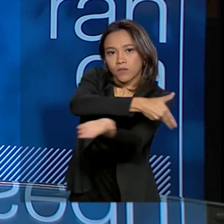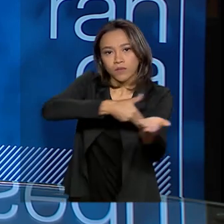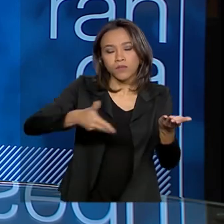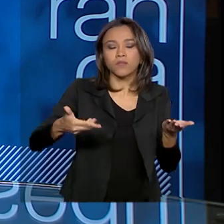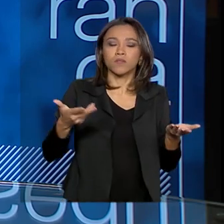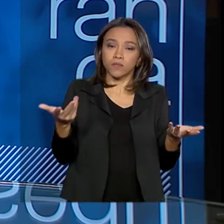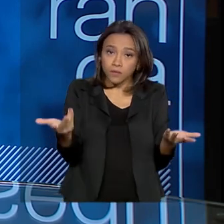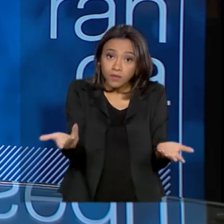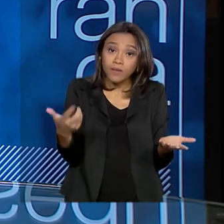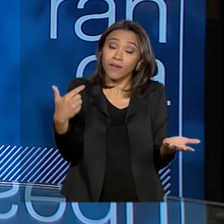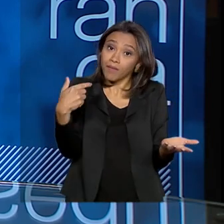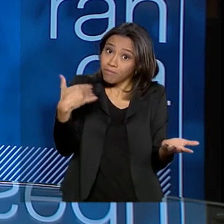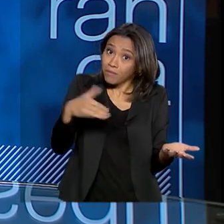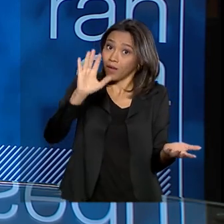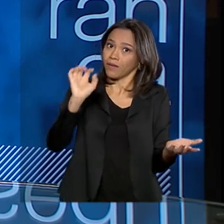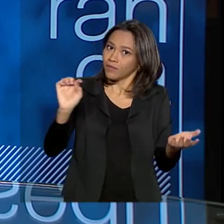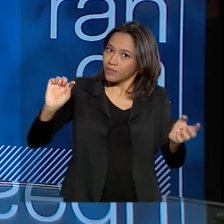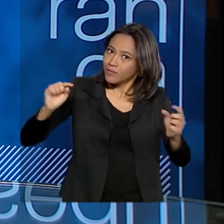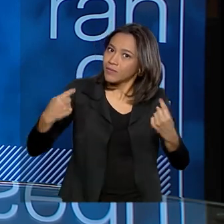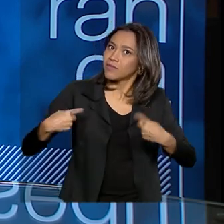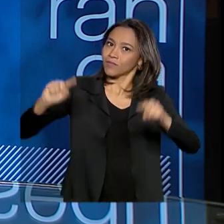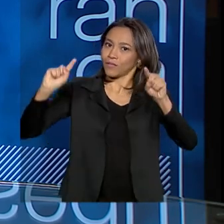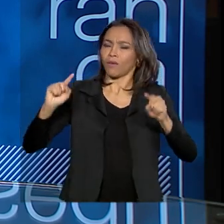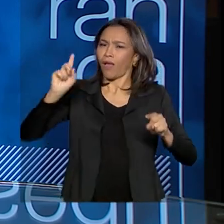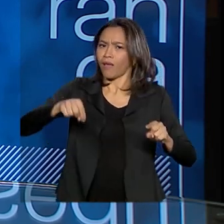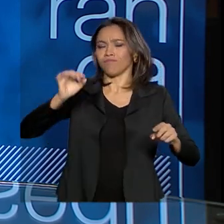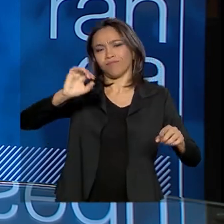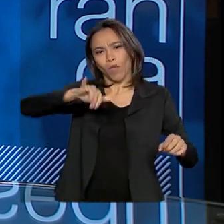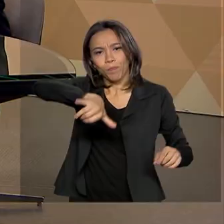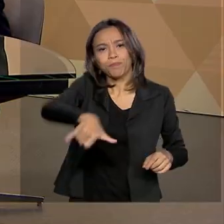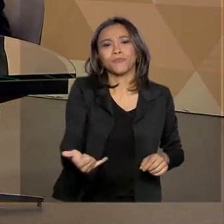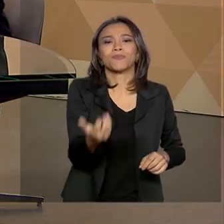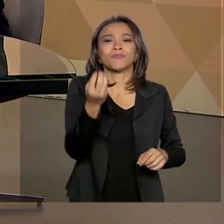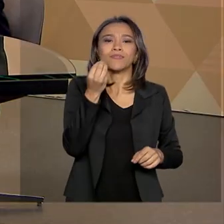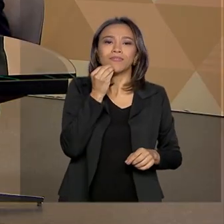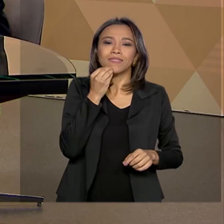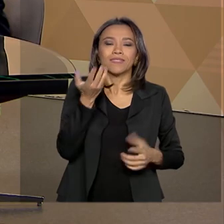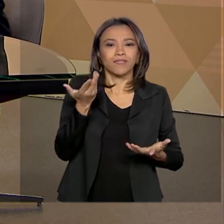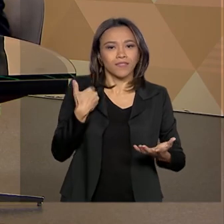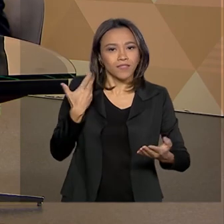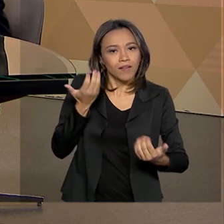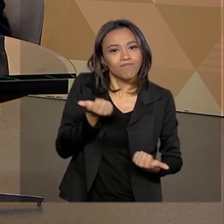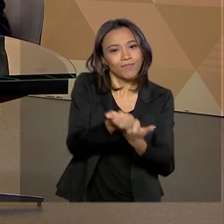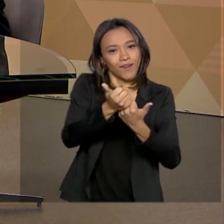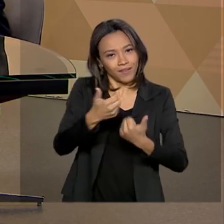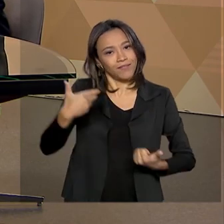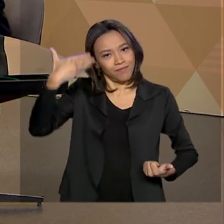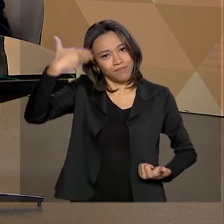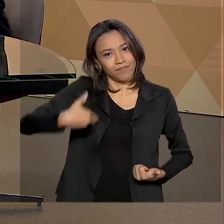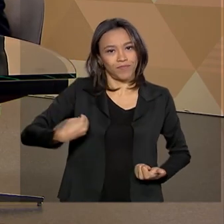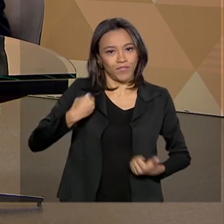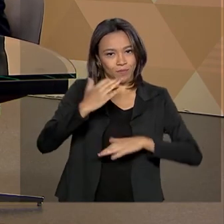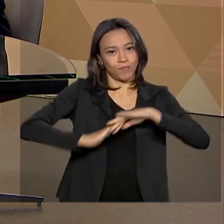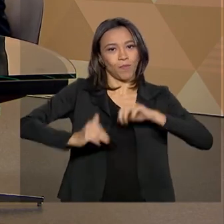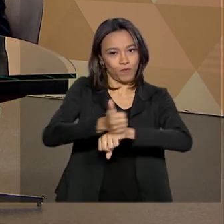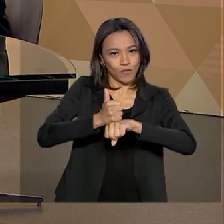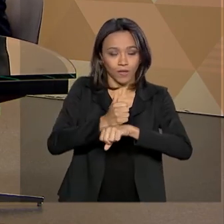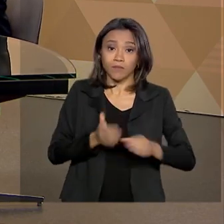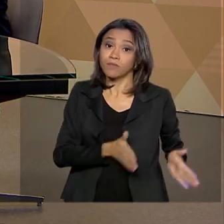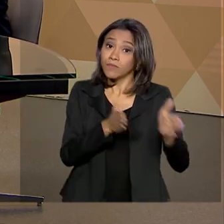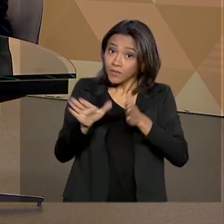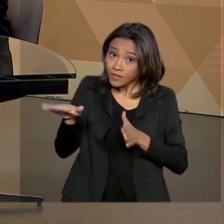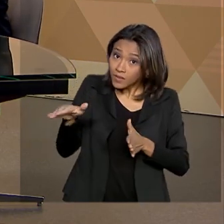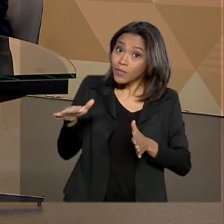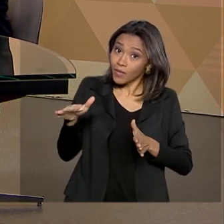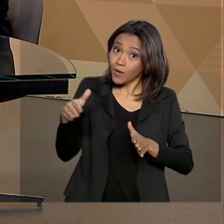Então, eu vejo mais que desafio uma grande oportunidade de contribuir nessa fase da carreira. E oportunidade, principalmente, de